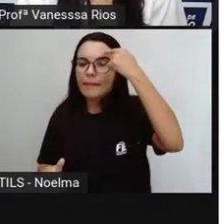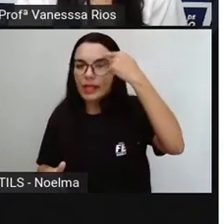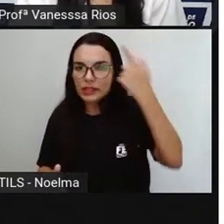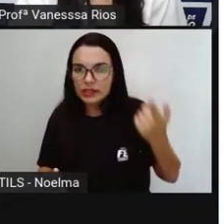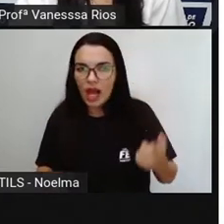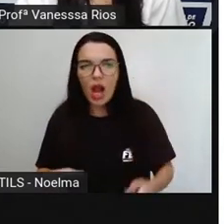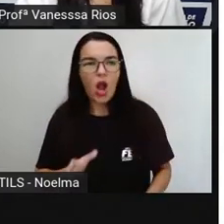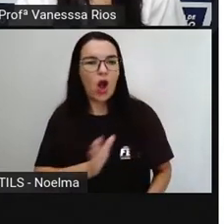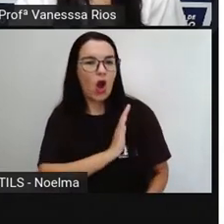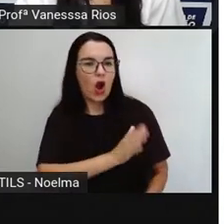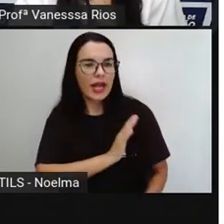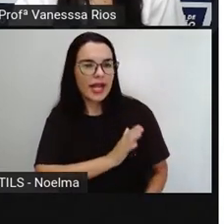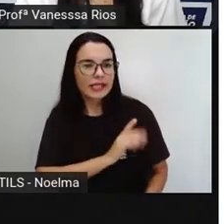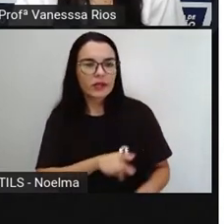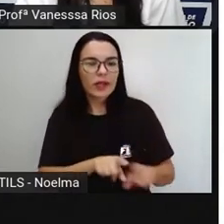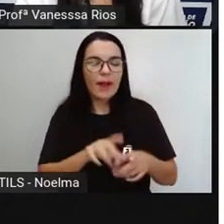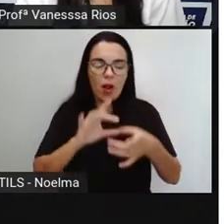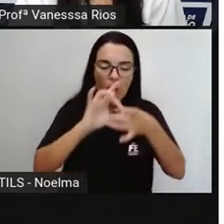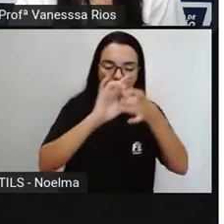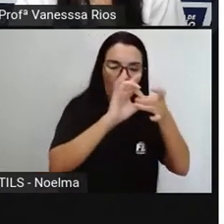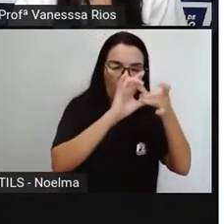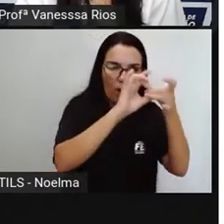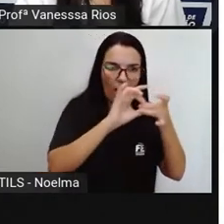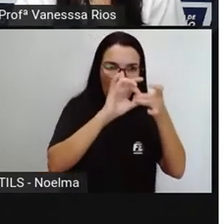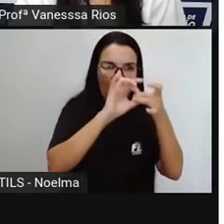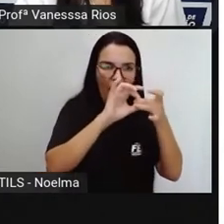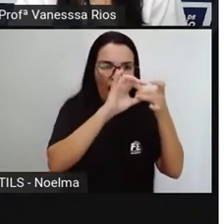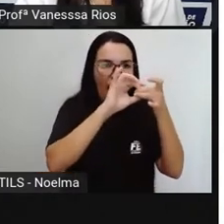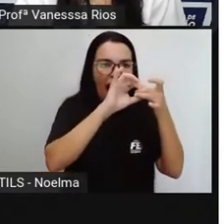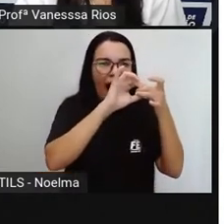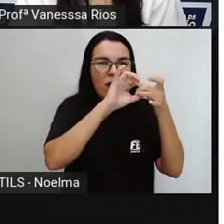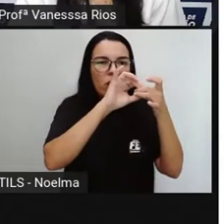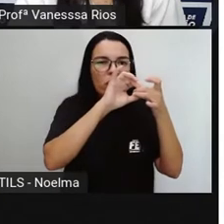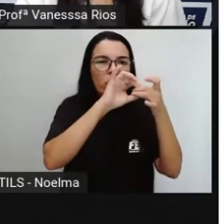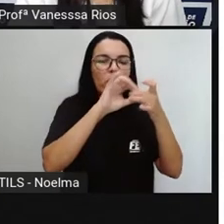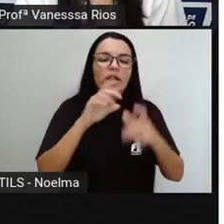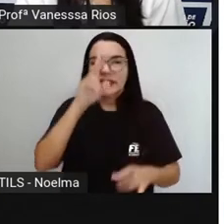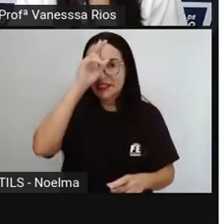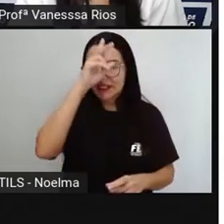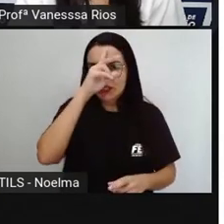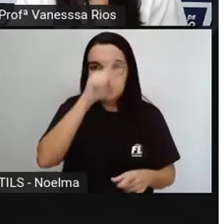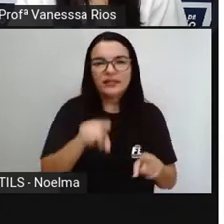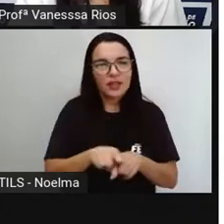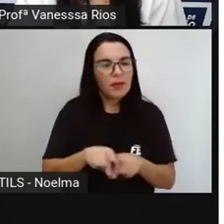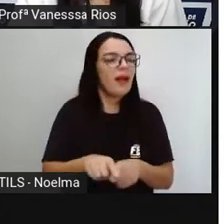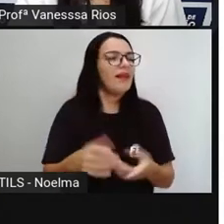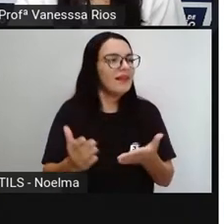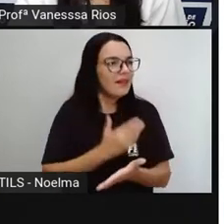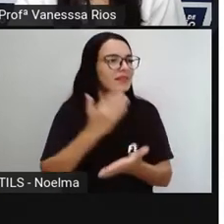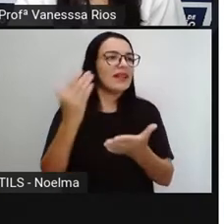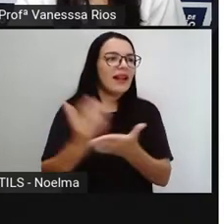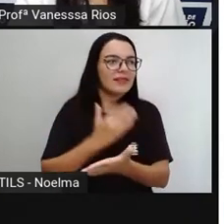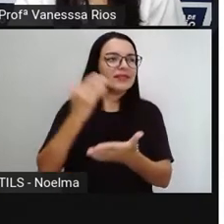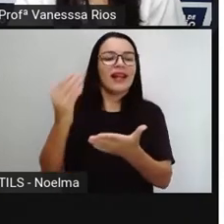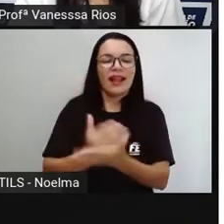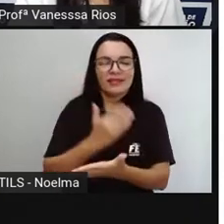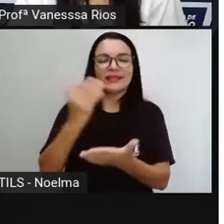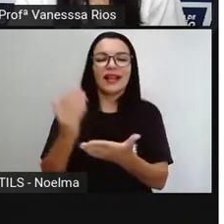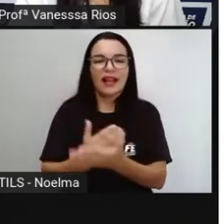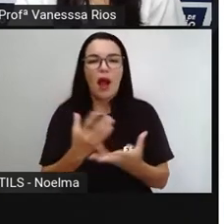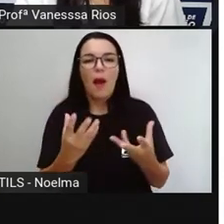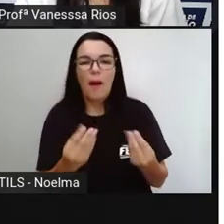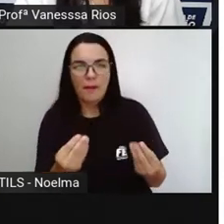histórias. E os livros? Livros, muitos e muitos livros. E aí, novamente,